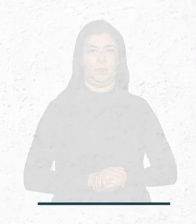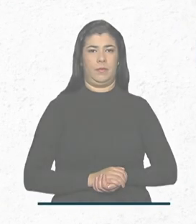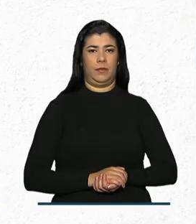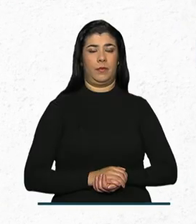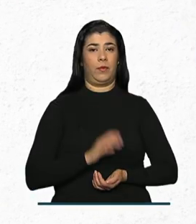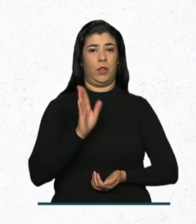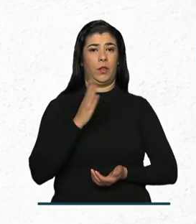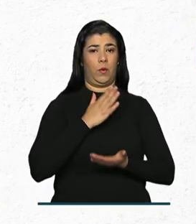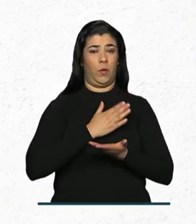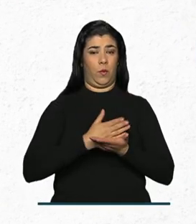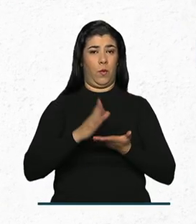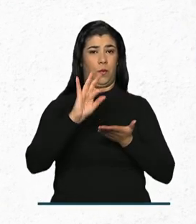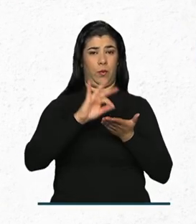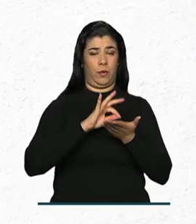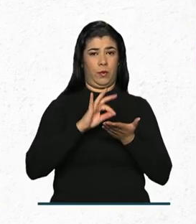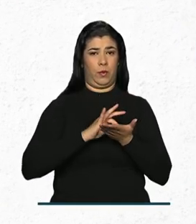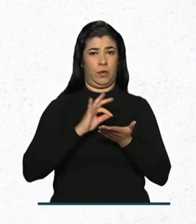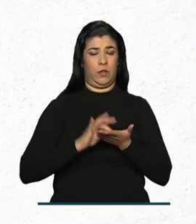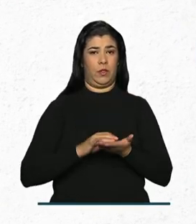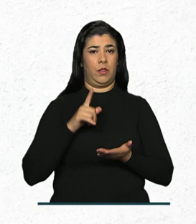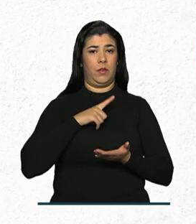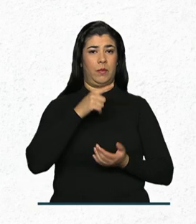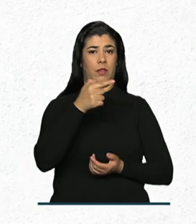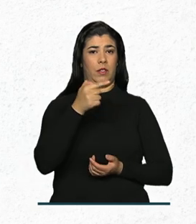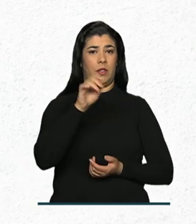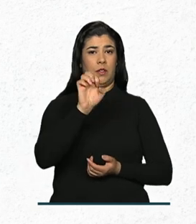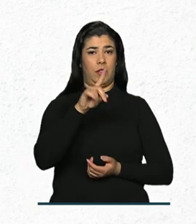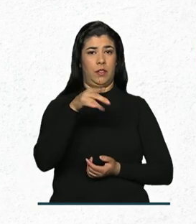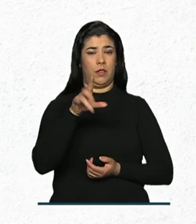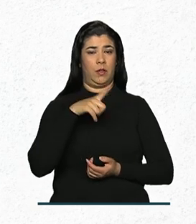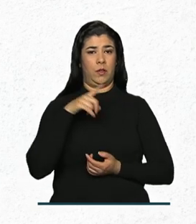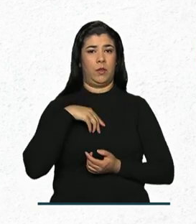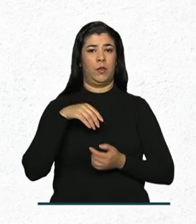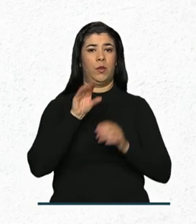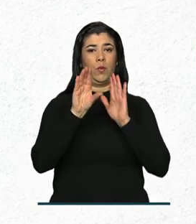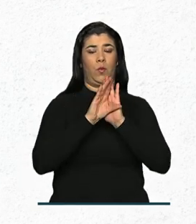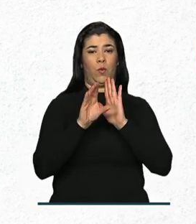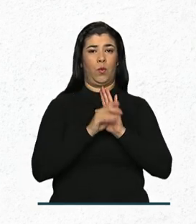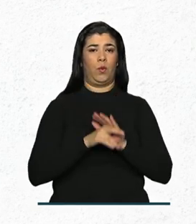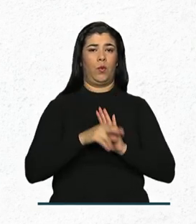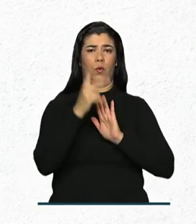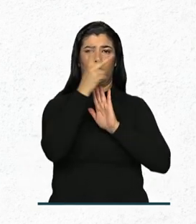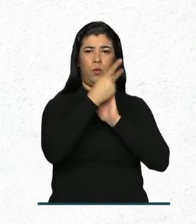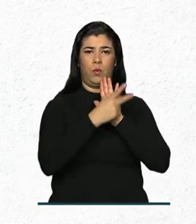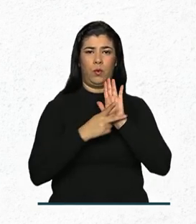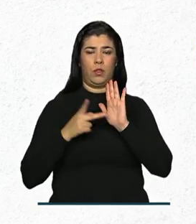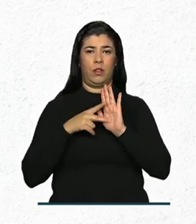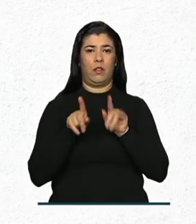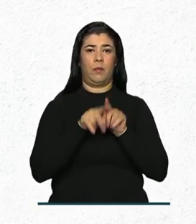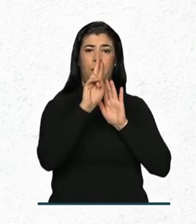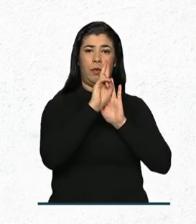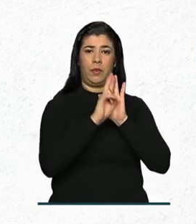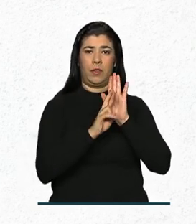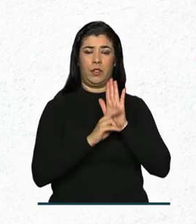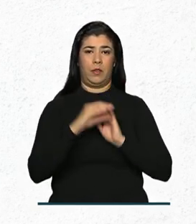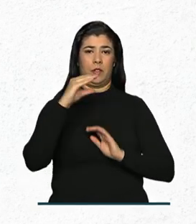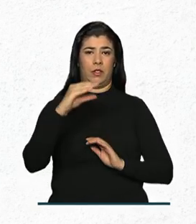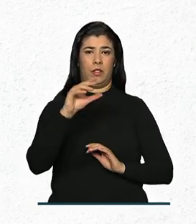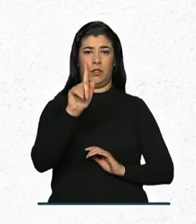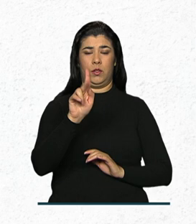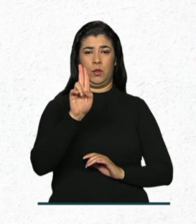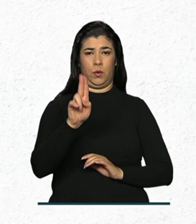Estão abertas as inscrições para a sétima edição do concurso de desenho e redação da Controladoria Geral da União.